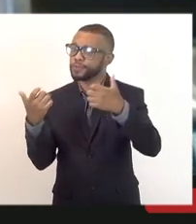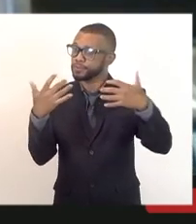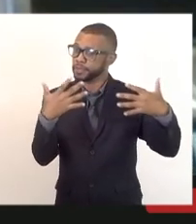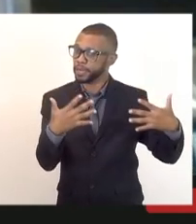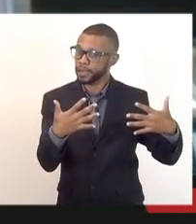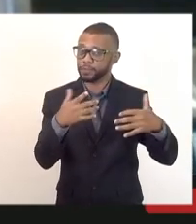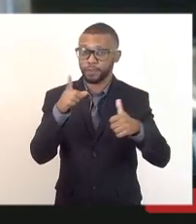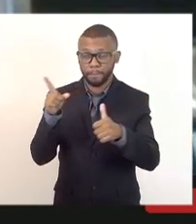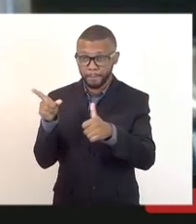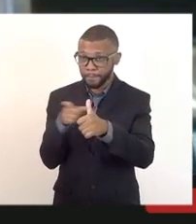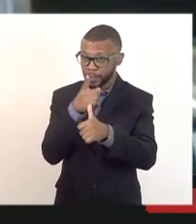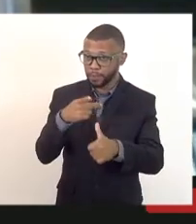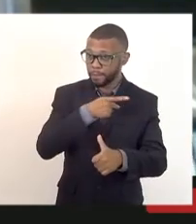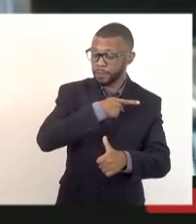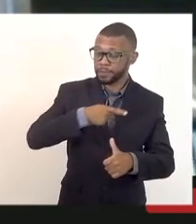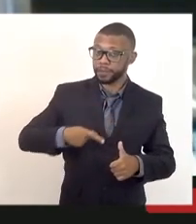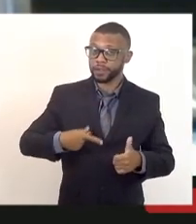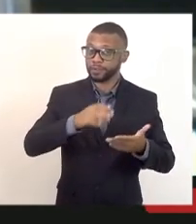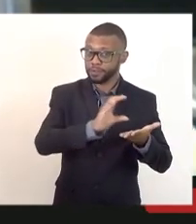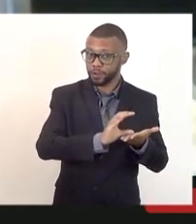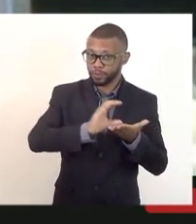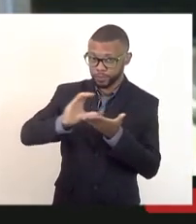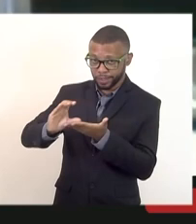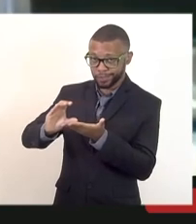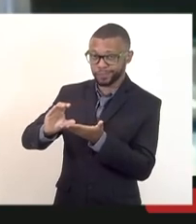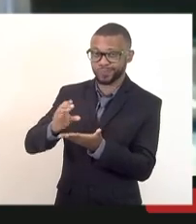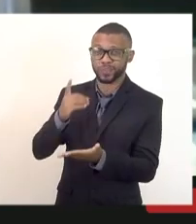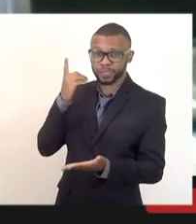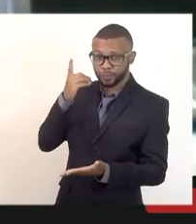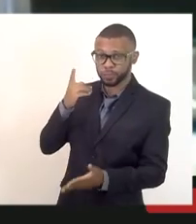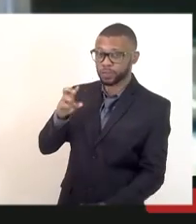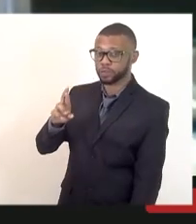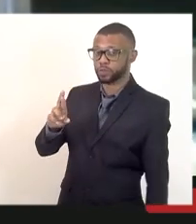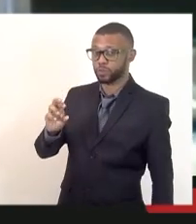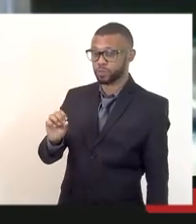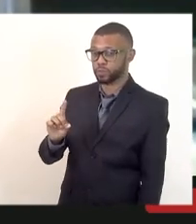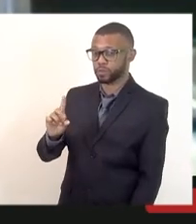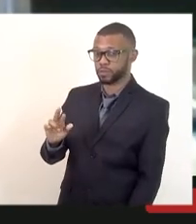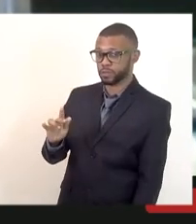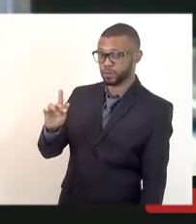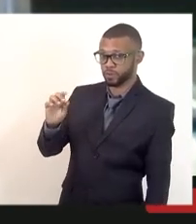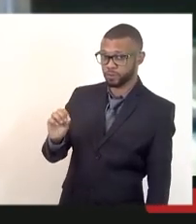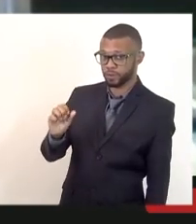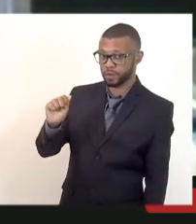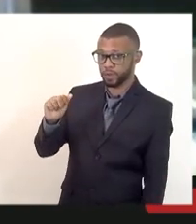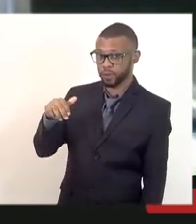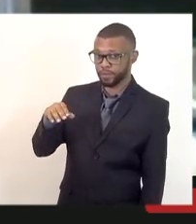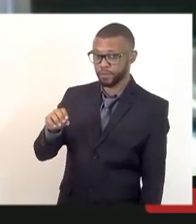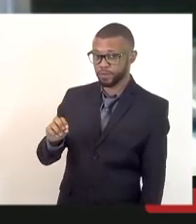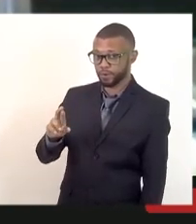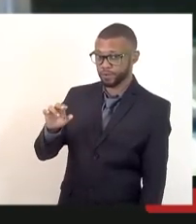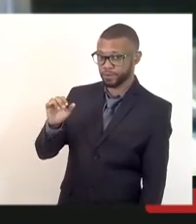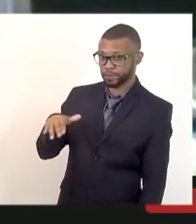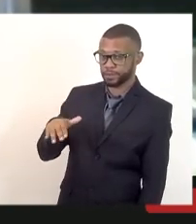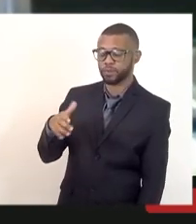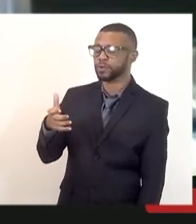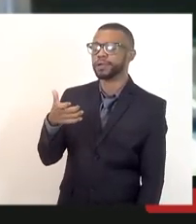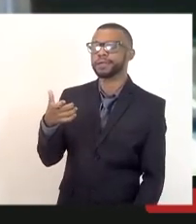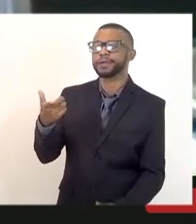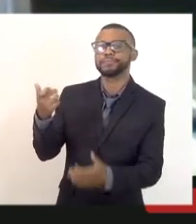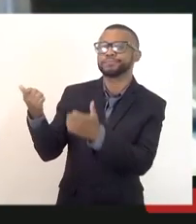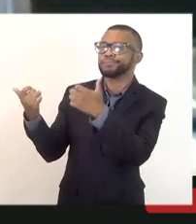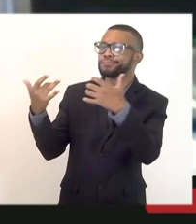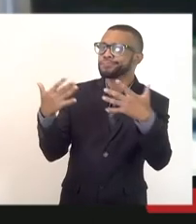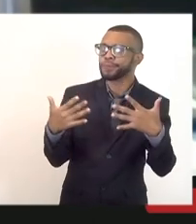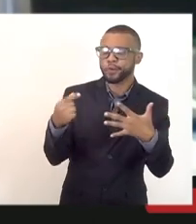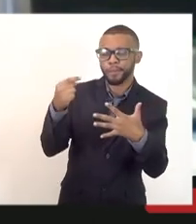primeiramente pelo presidente da comissão, deputado Rodrigo Amorim, eu gostaria de pontuar o